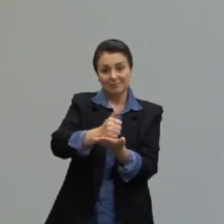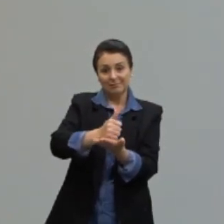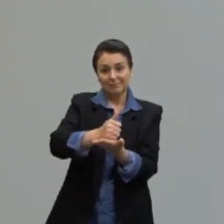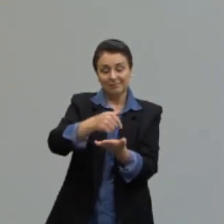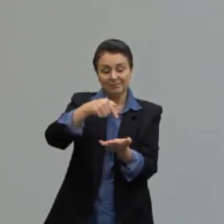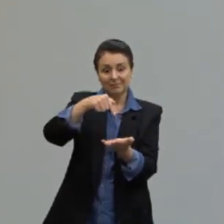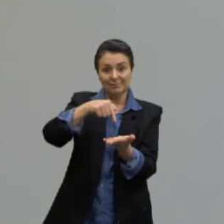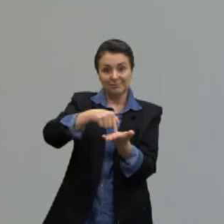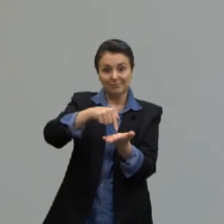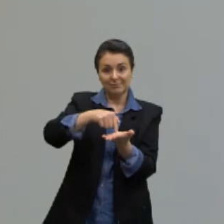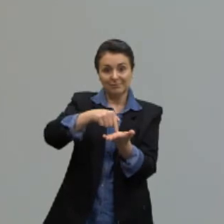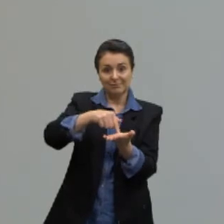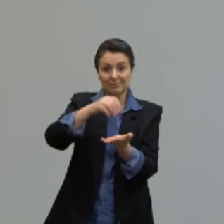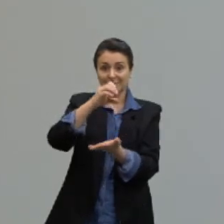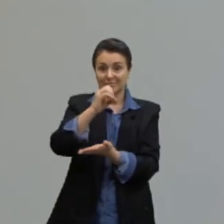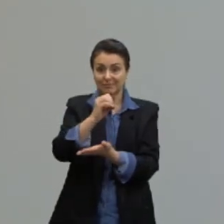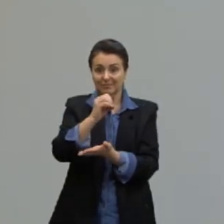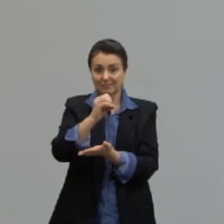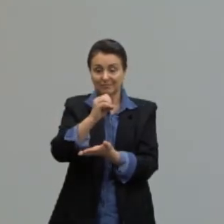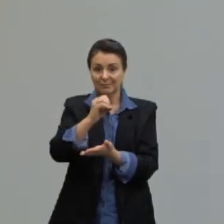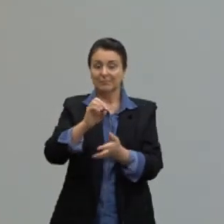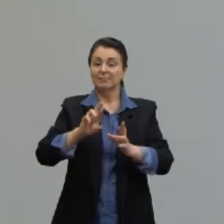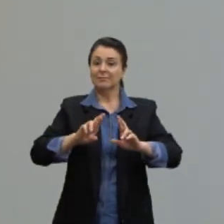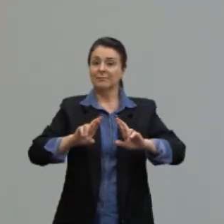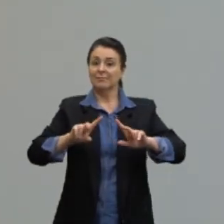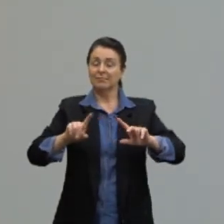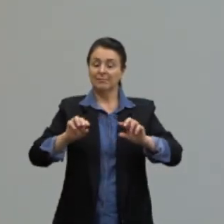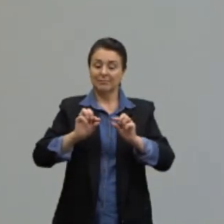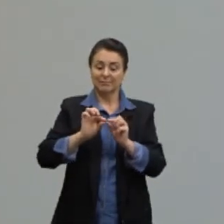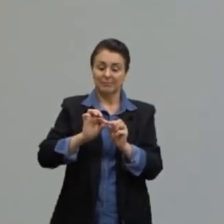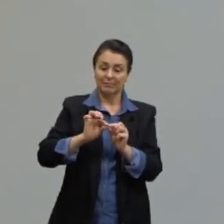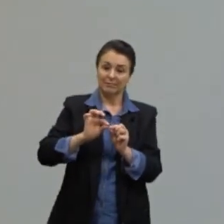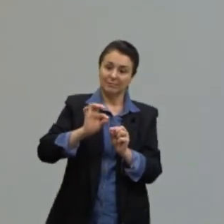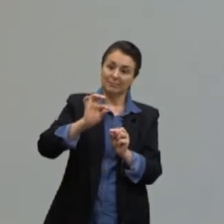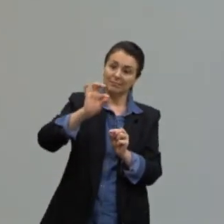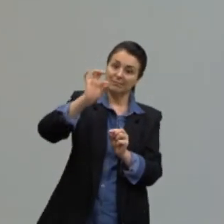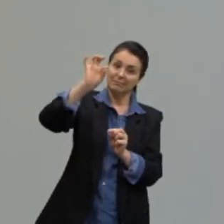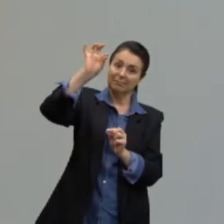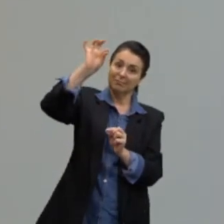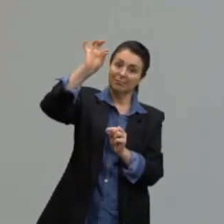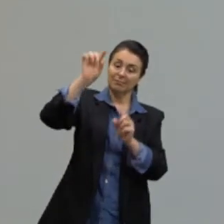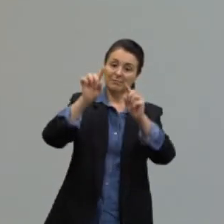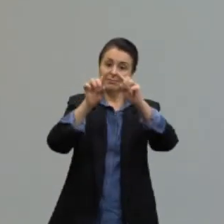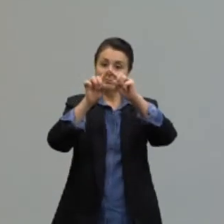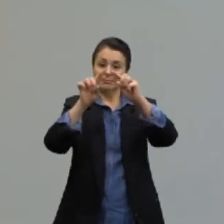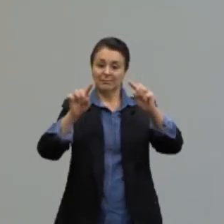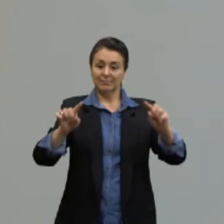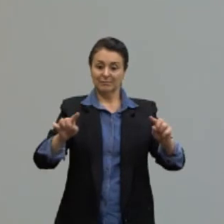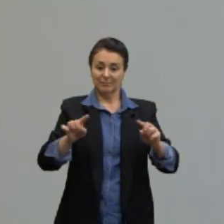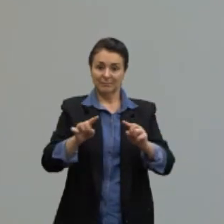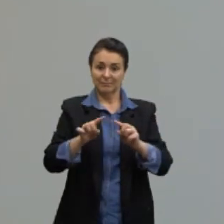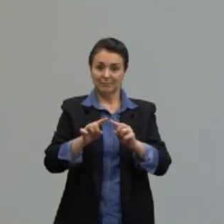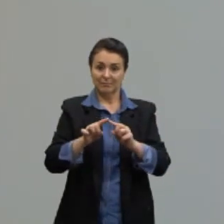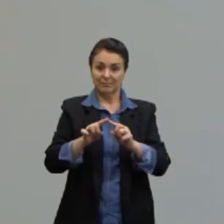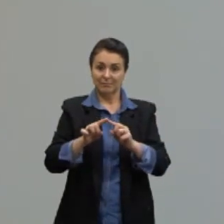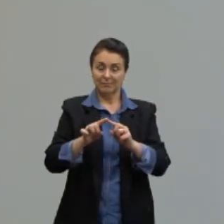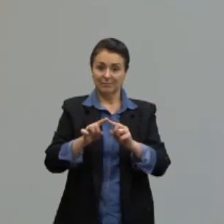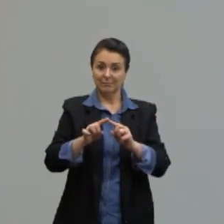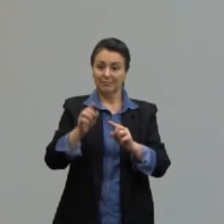O que é diferente da altura do triângulo da face lateral,